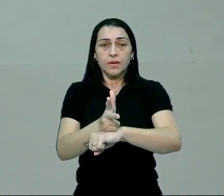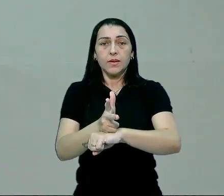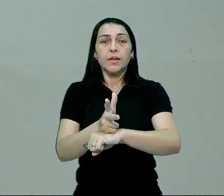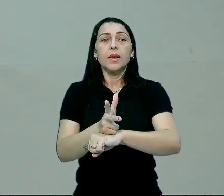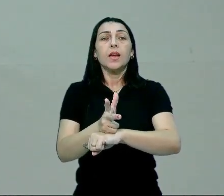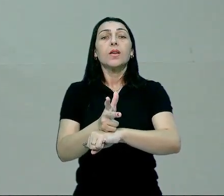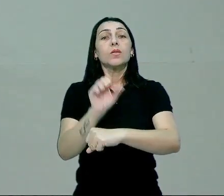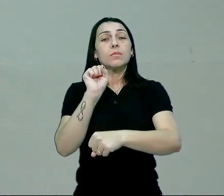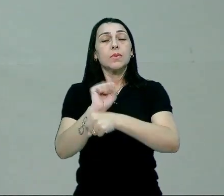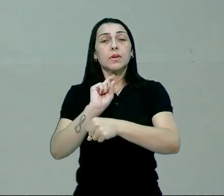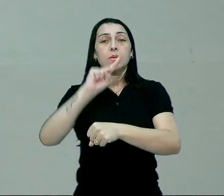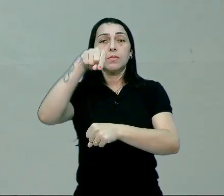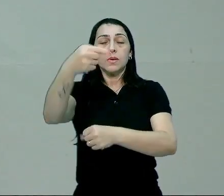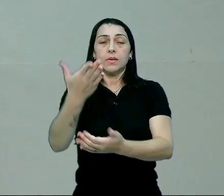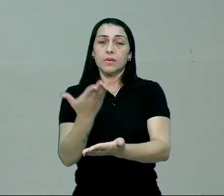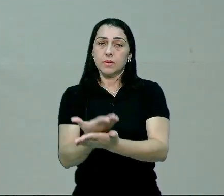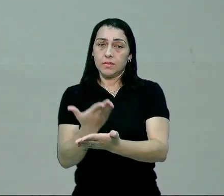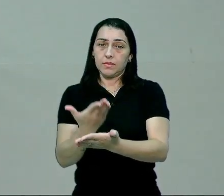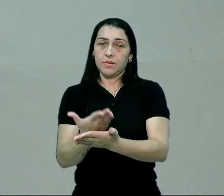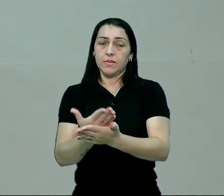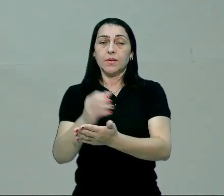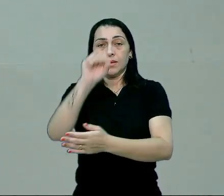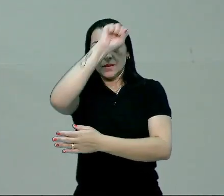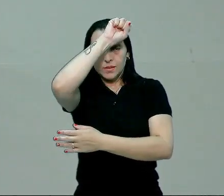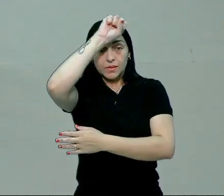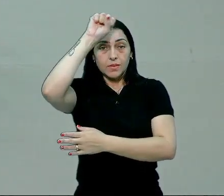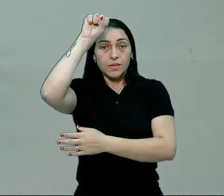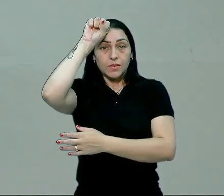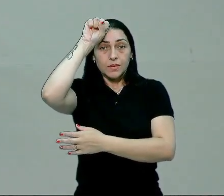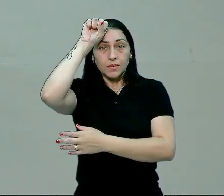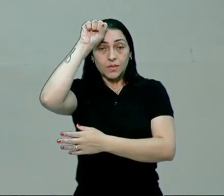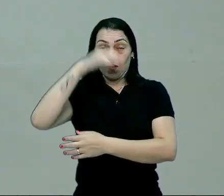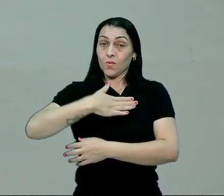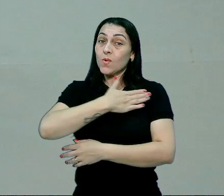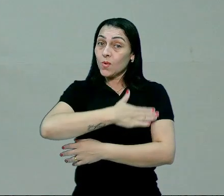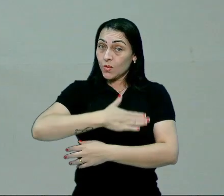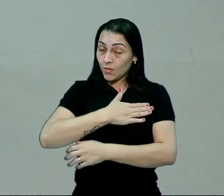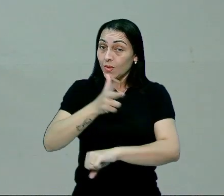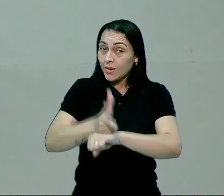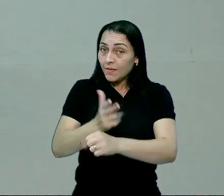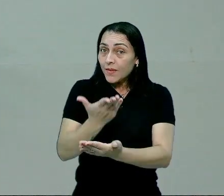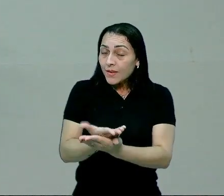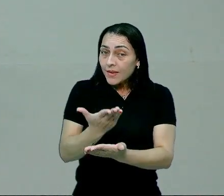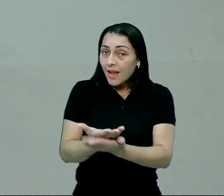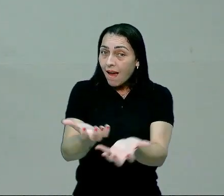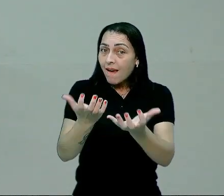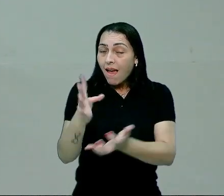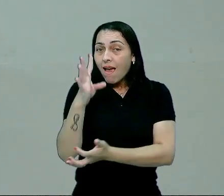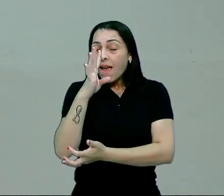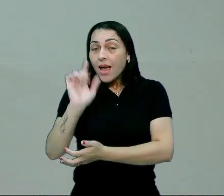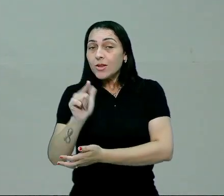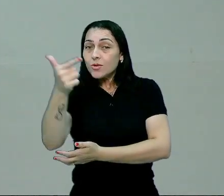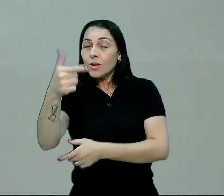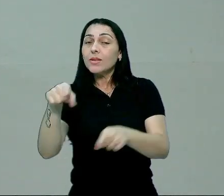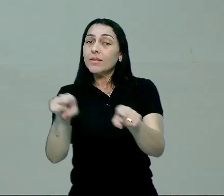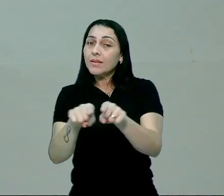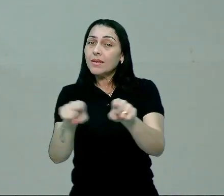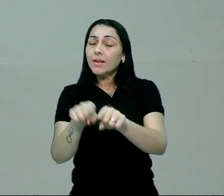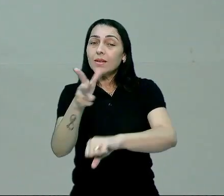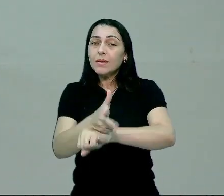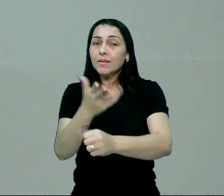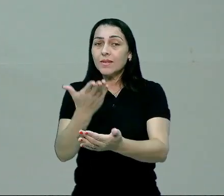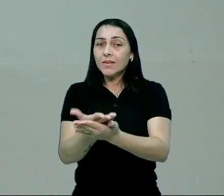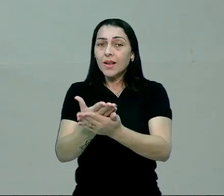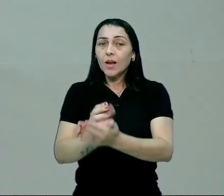e eu te aguardo na próxima aula de Sociologia. Gostou dessa videoaula? Quer assistir as outras videoaulas?